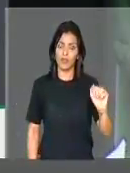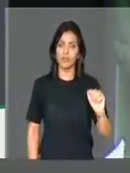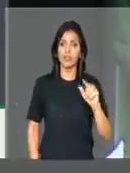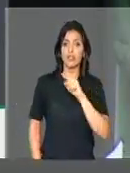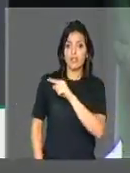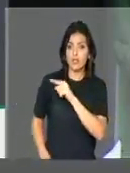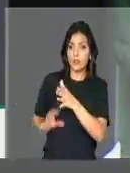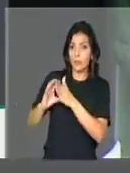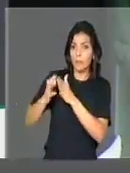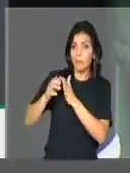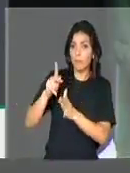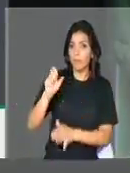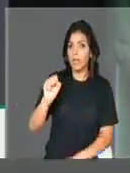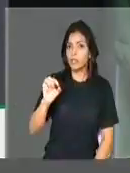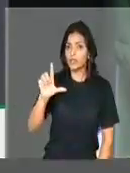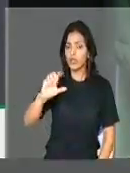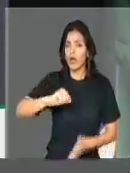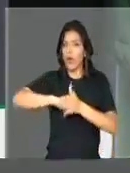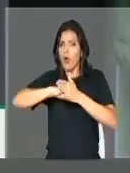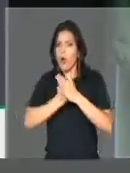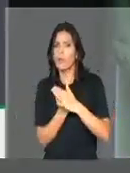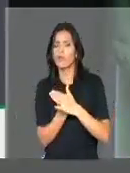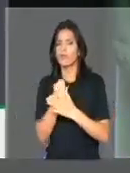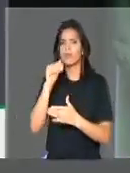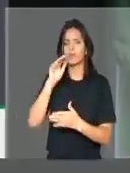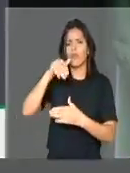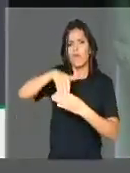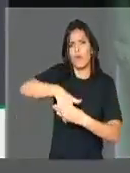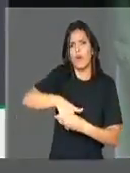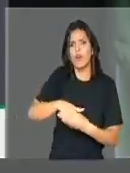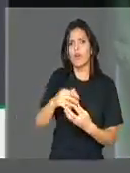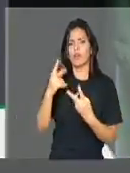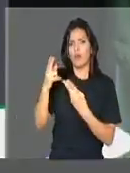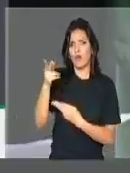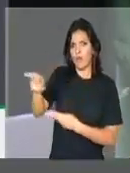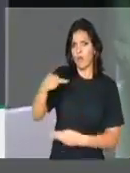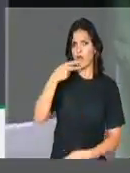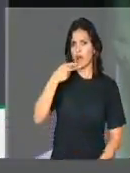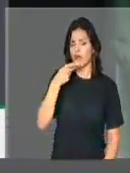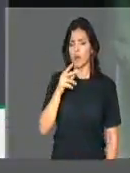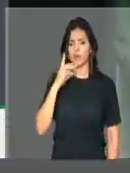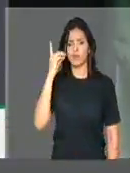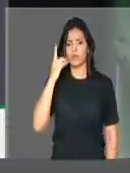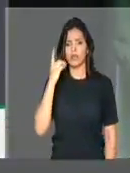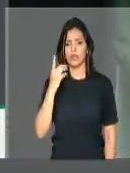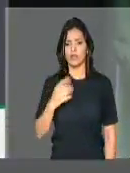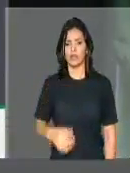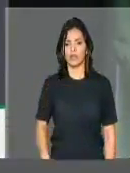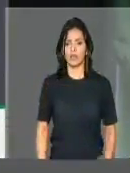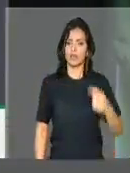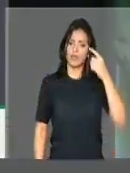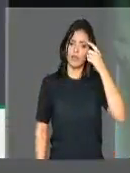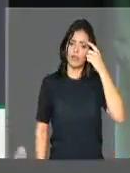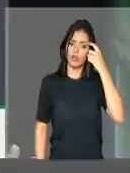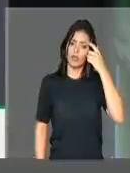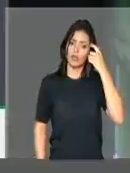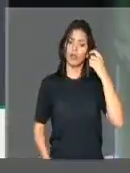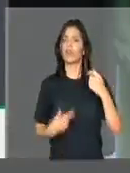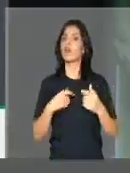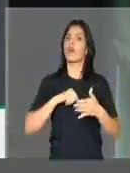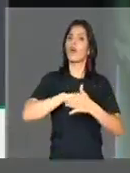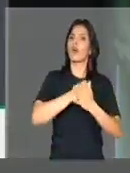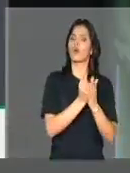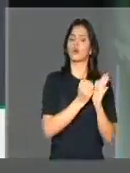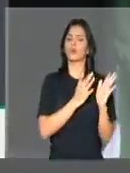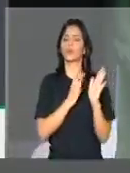obstrua, como disse o deputado Covate, obstruir todo o andamento